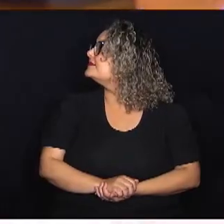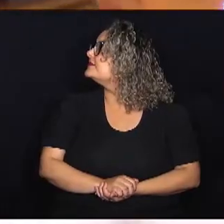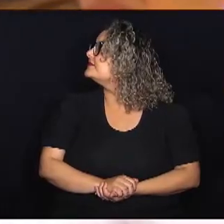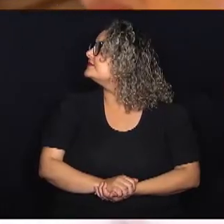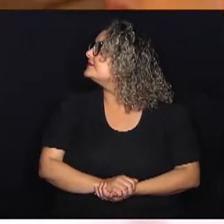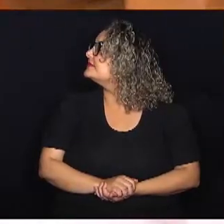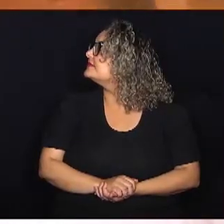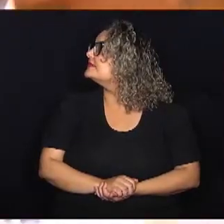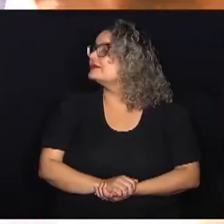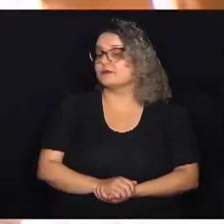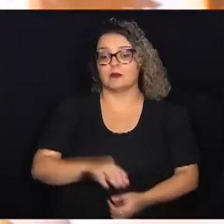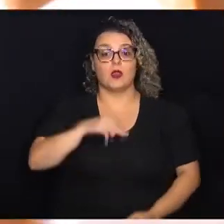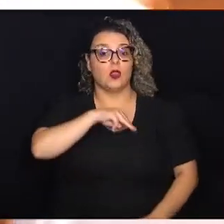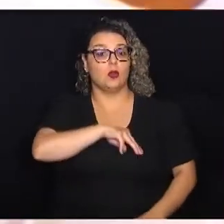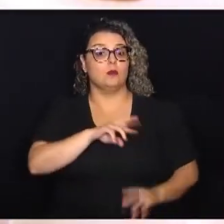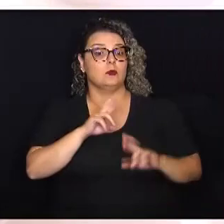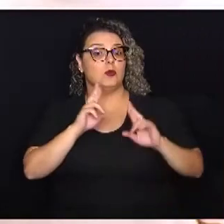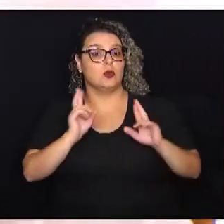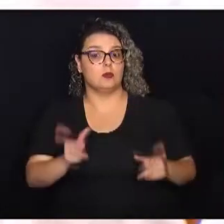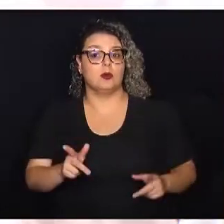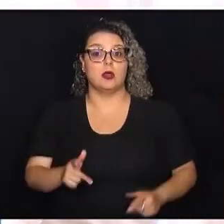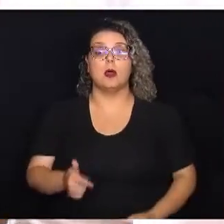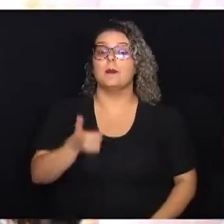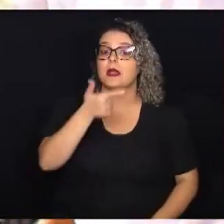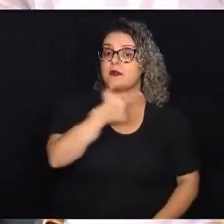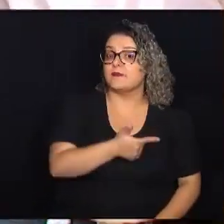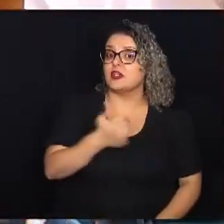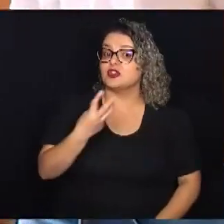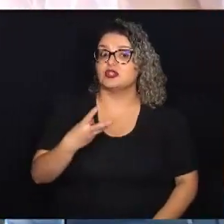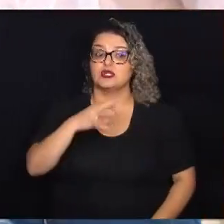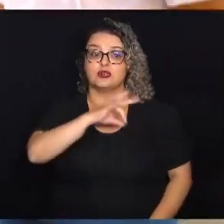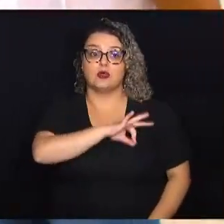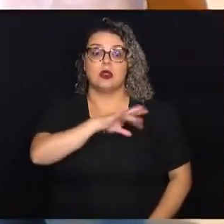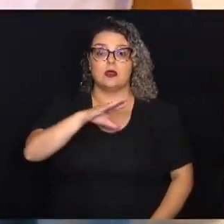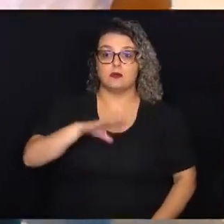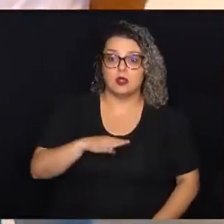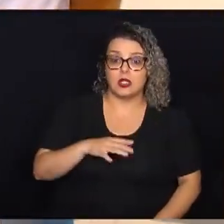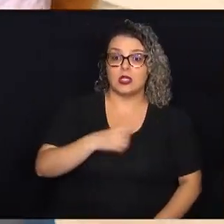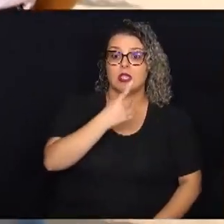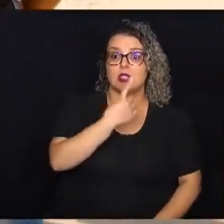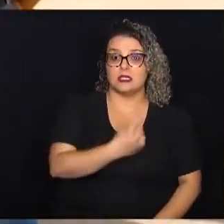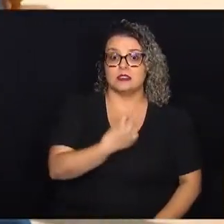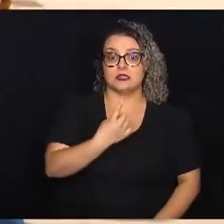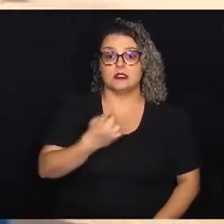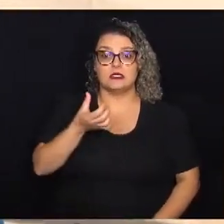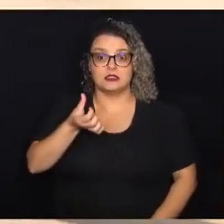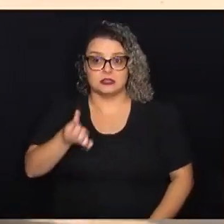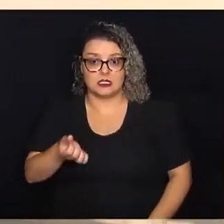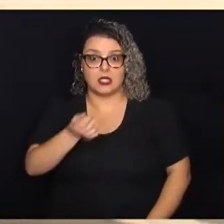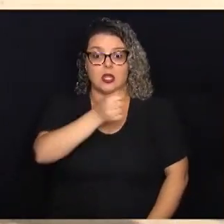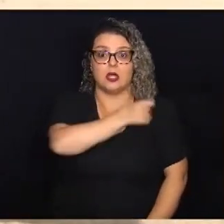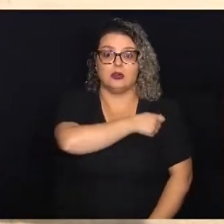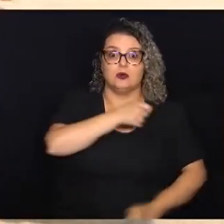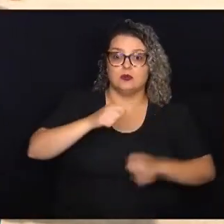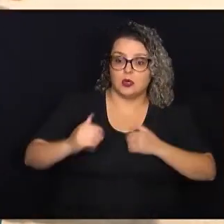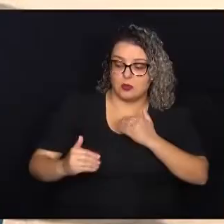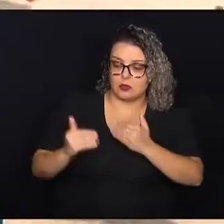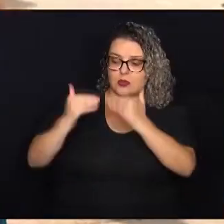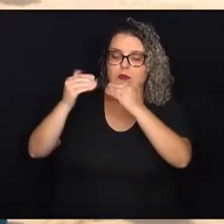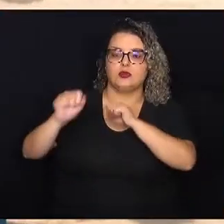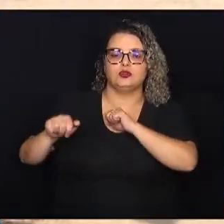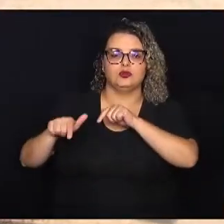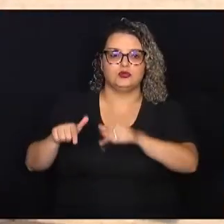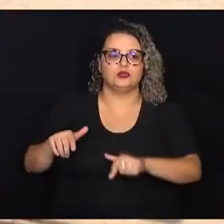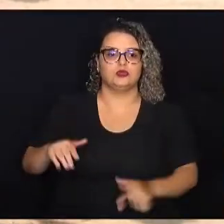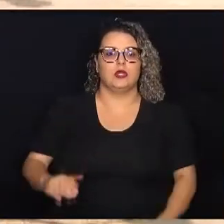Uma missão diferente para 23 guardas municipais e 116 alunos em formação da Academia da Guarda